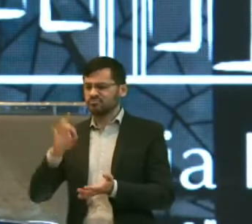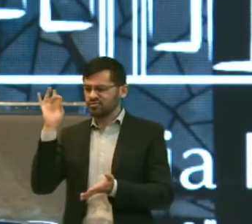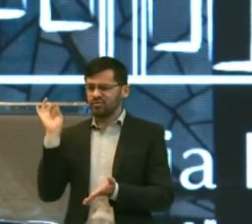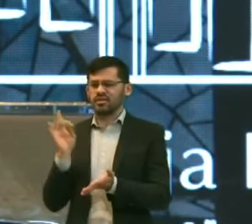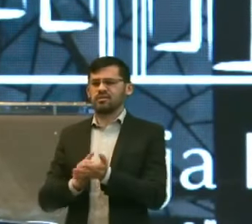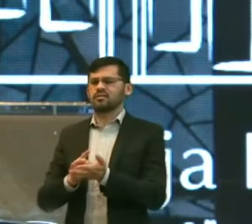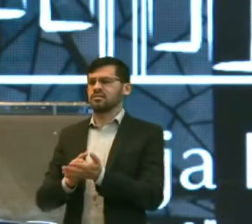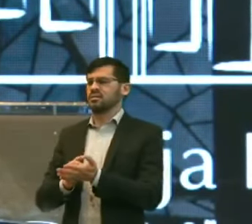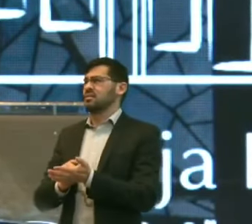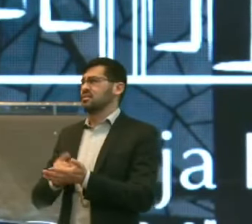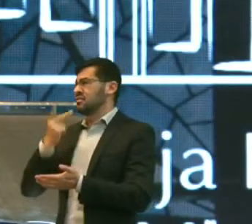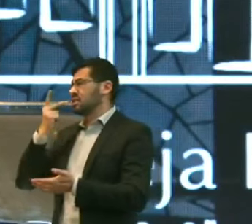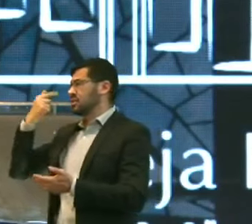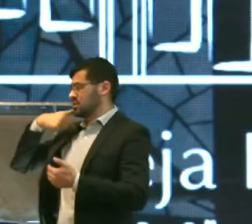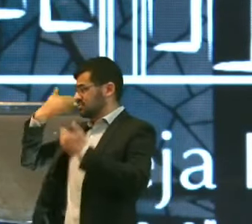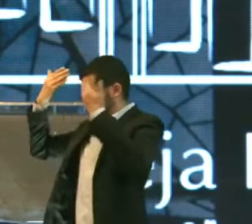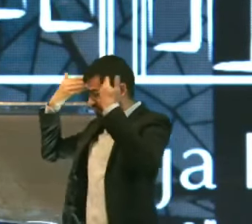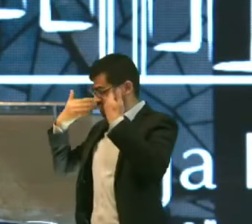Nessa missão